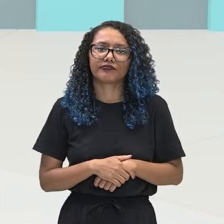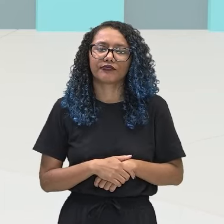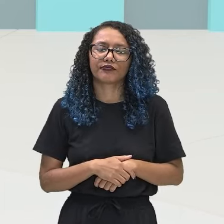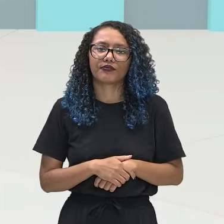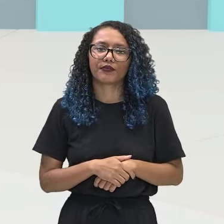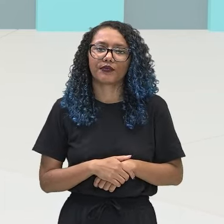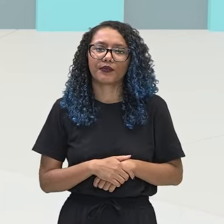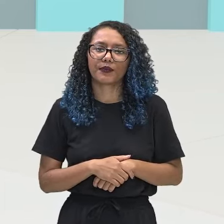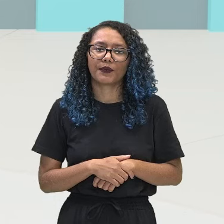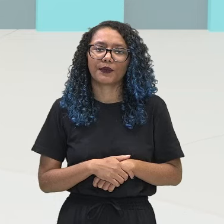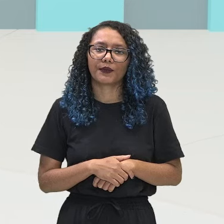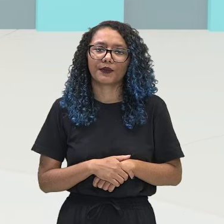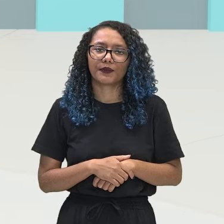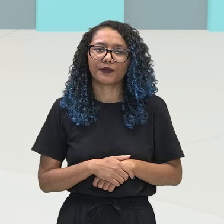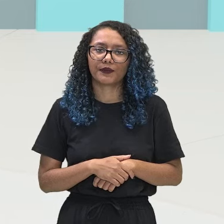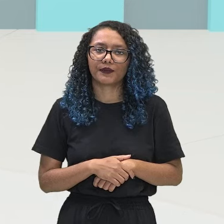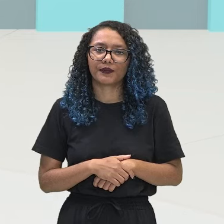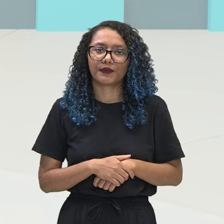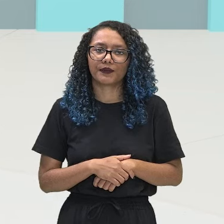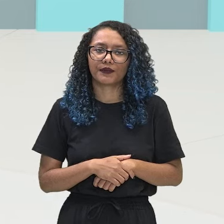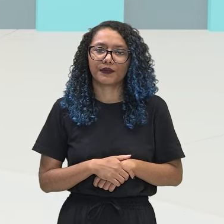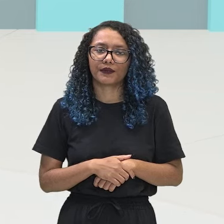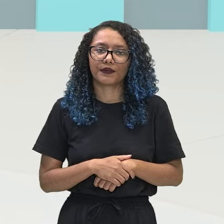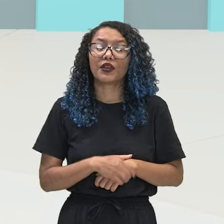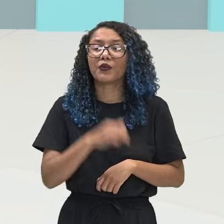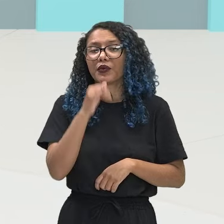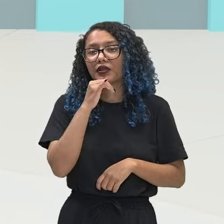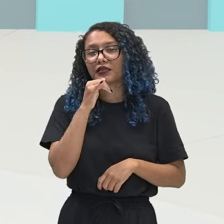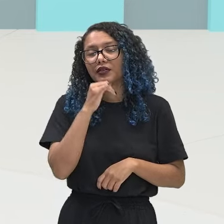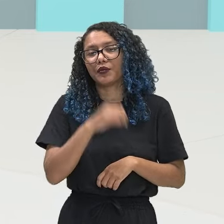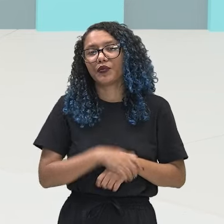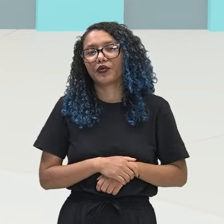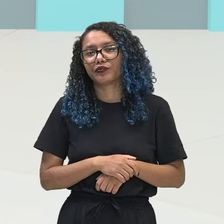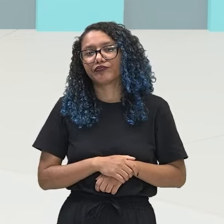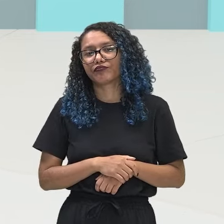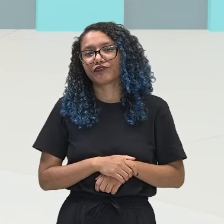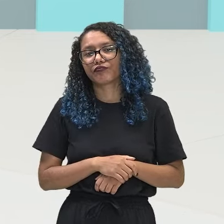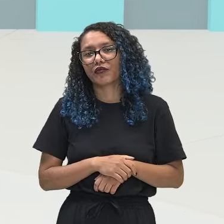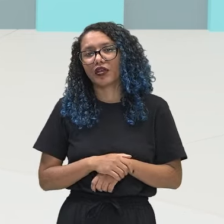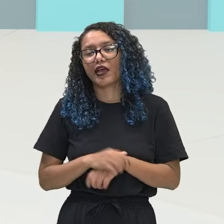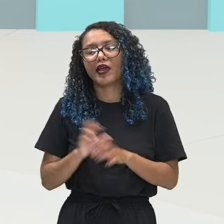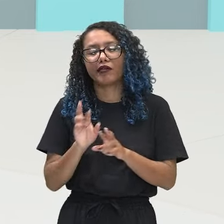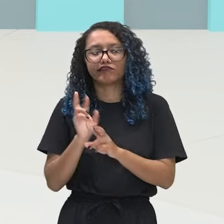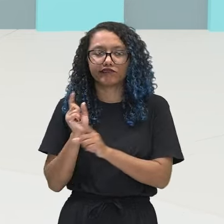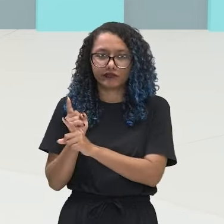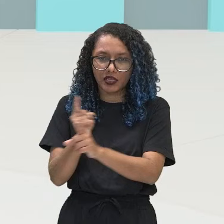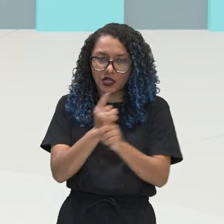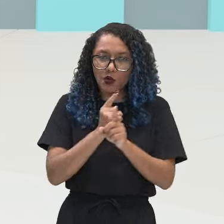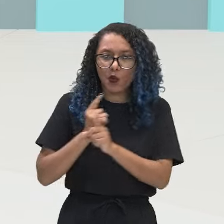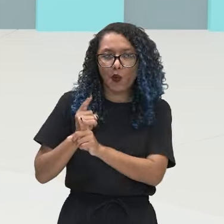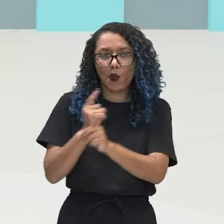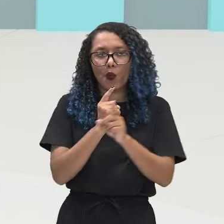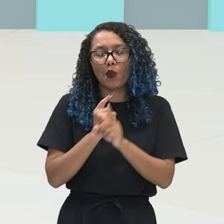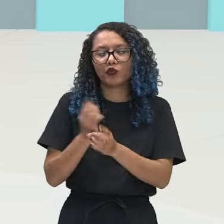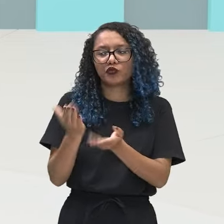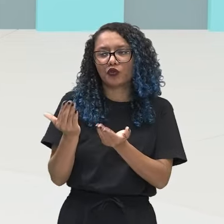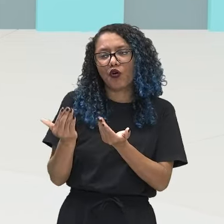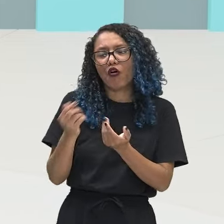nos encontros, né? Juvenis, em baladas,